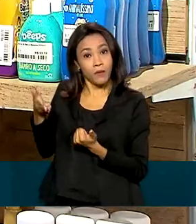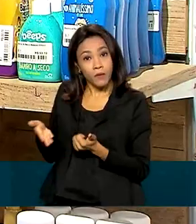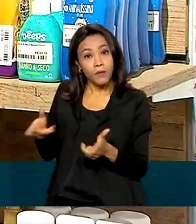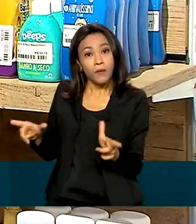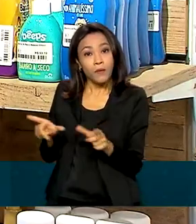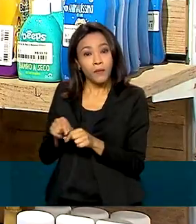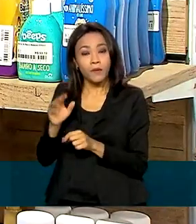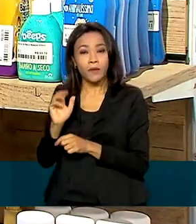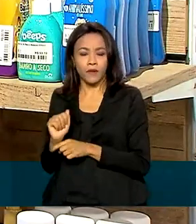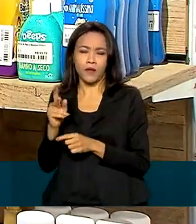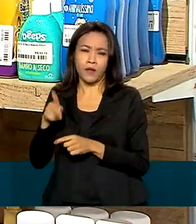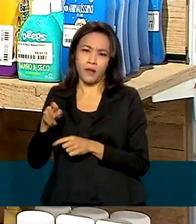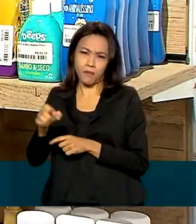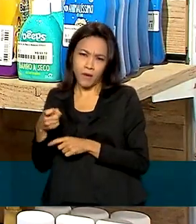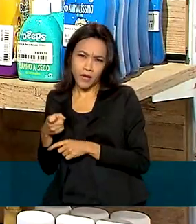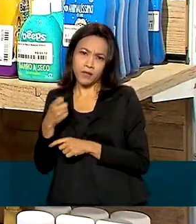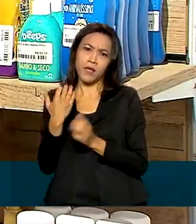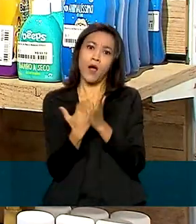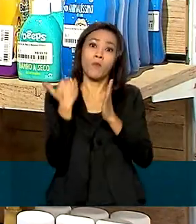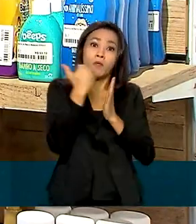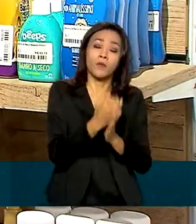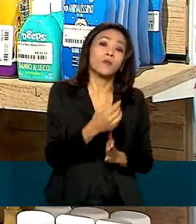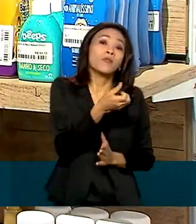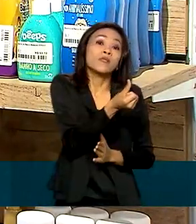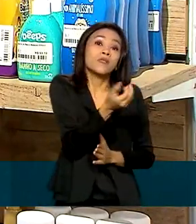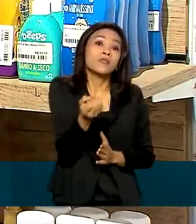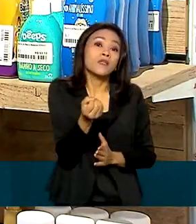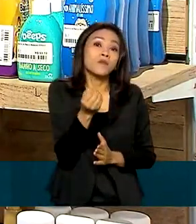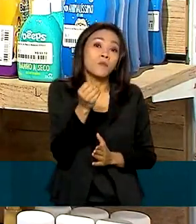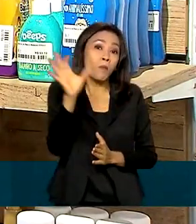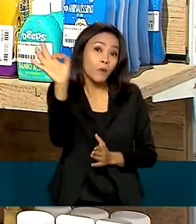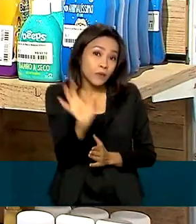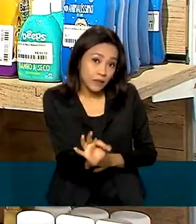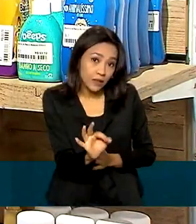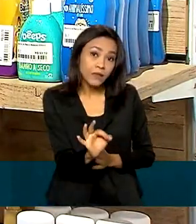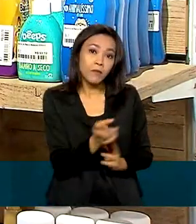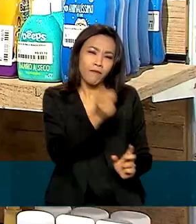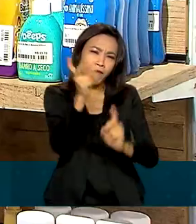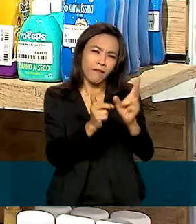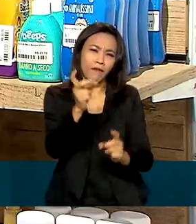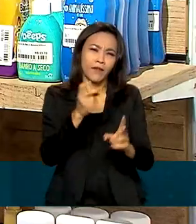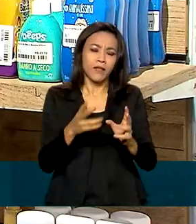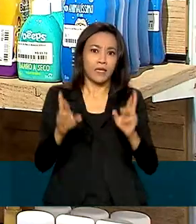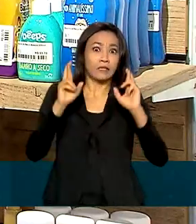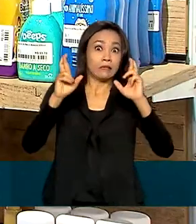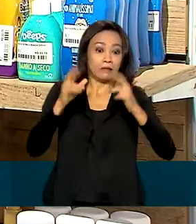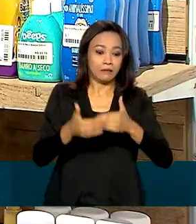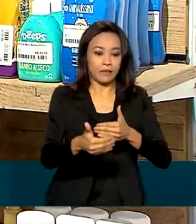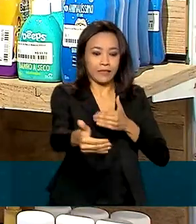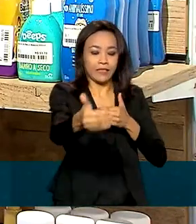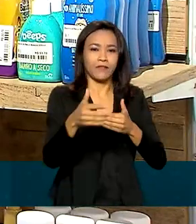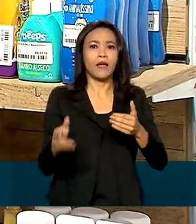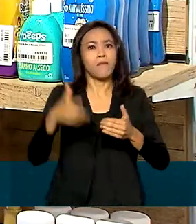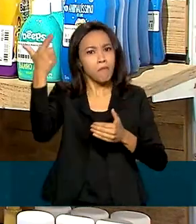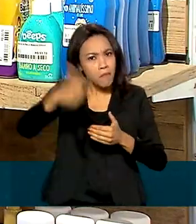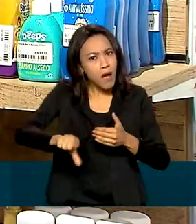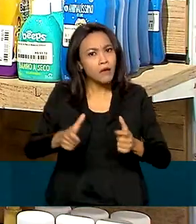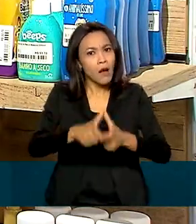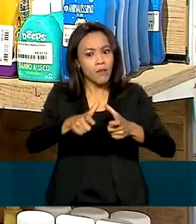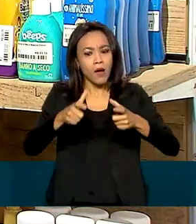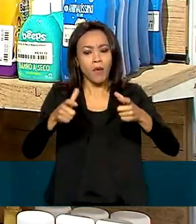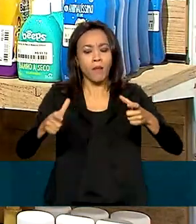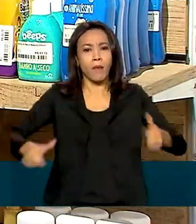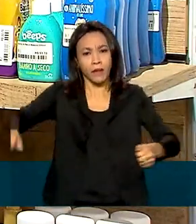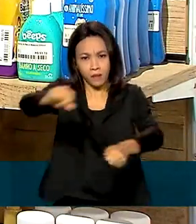as exportações cresceram 600%. E a expectativa para o setor é ampliar o mercado na América Latina